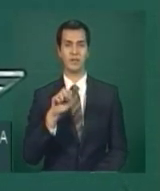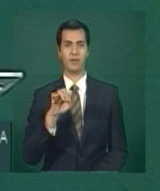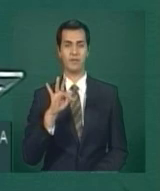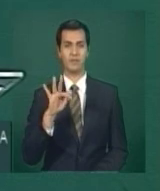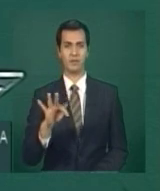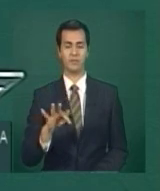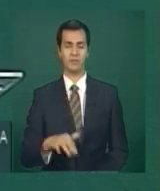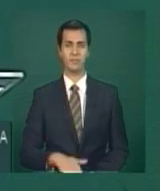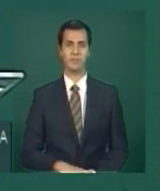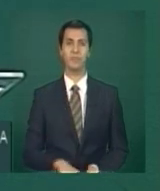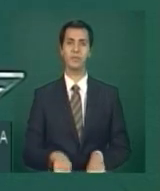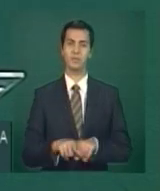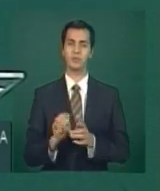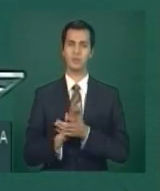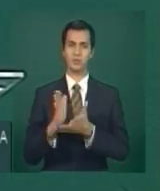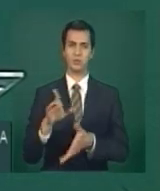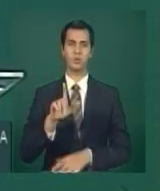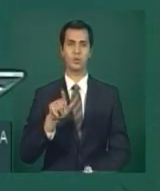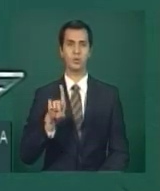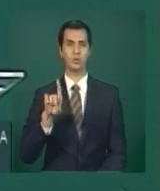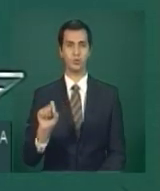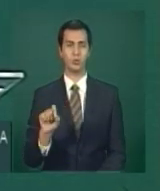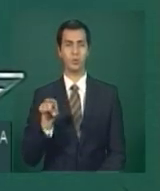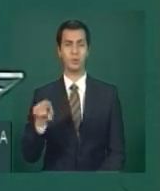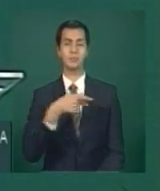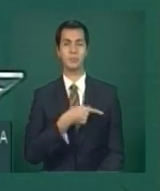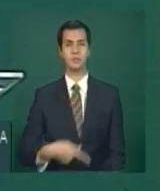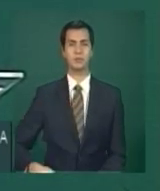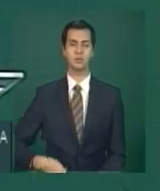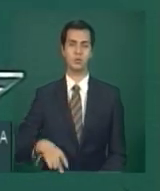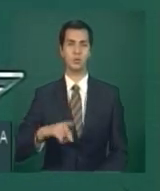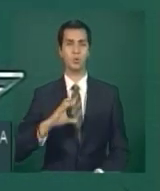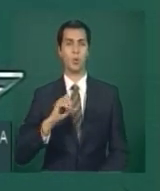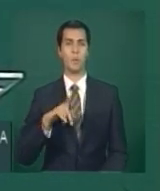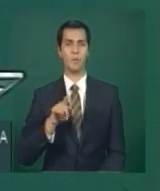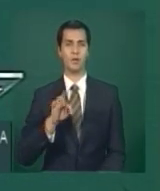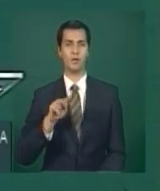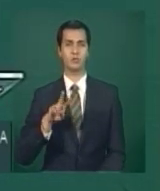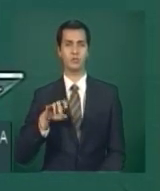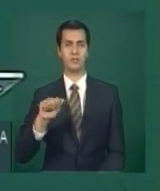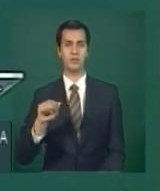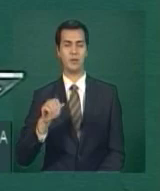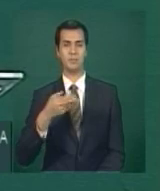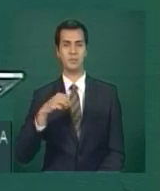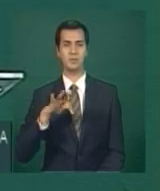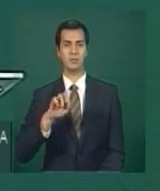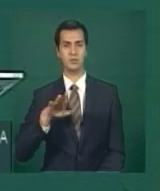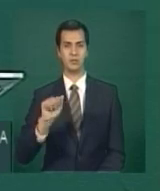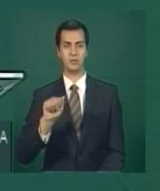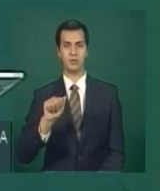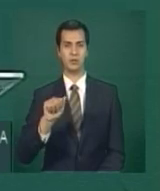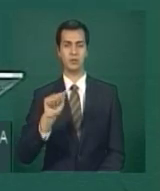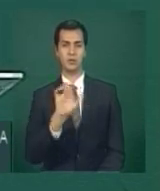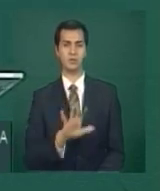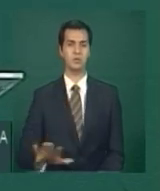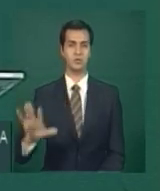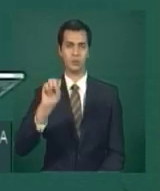O senhor Udo Tesmer, presidente da Cooperativa Mista dos Pequenos Agricultores da Região Sul.